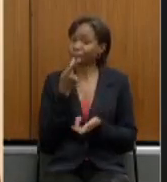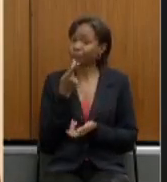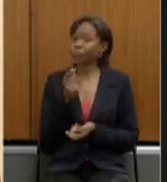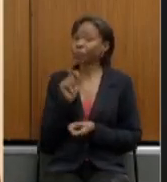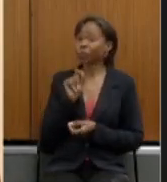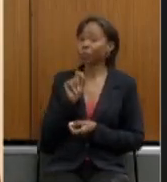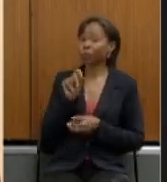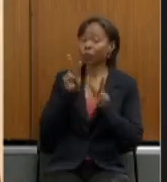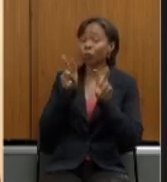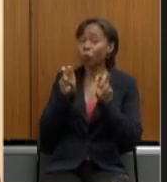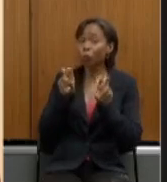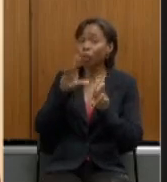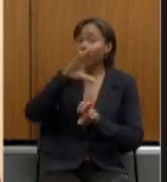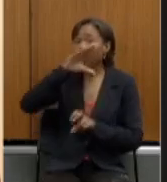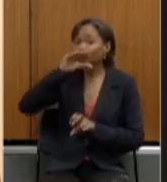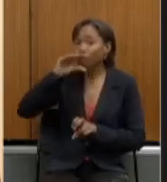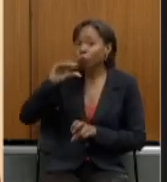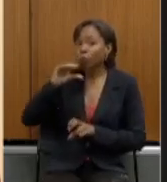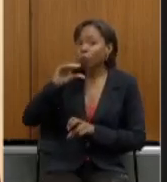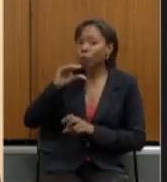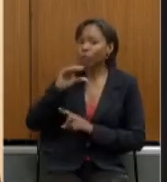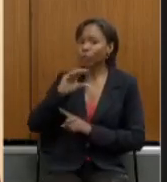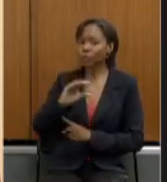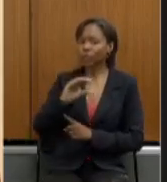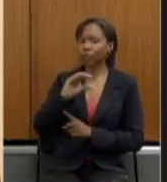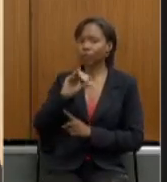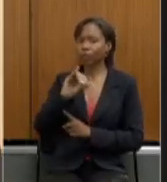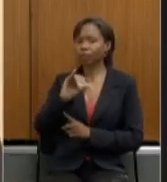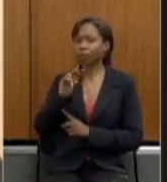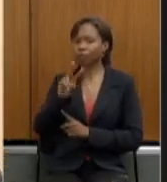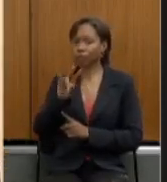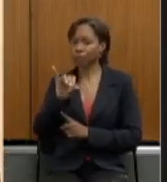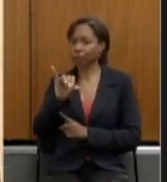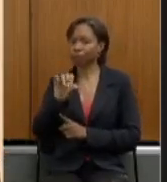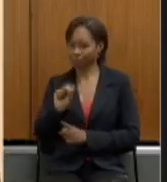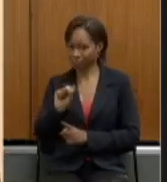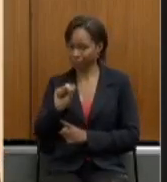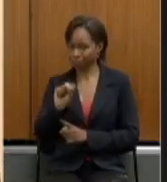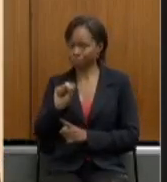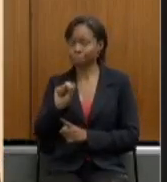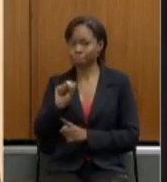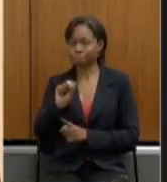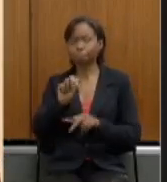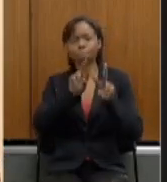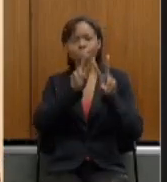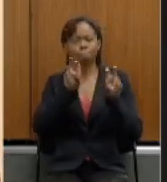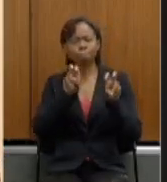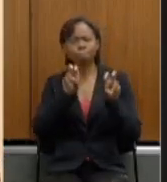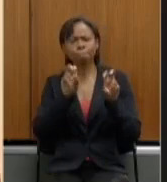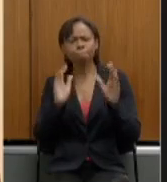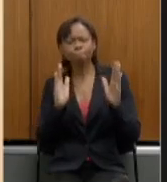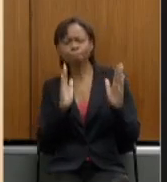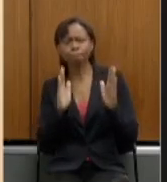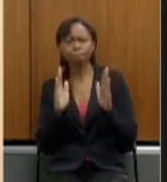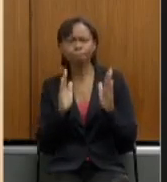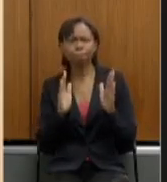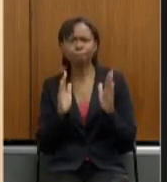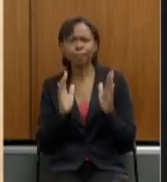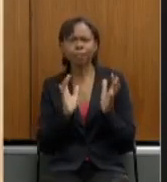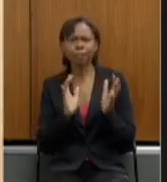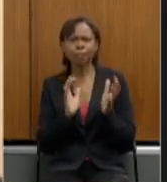civis com relação a previsão para categorias